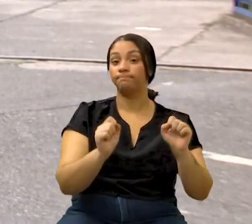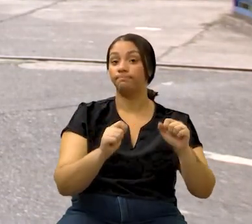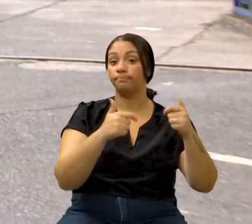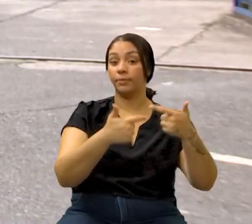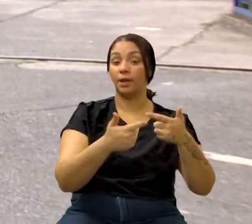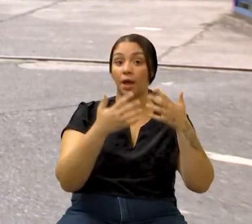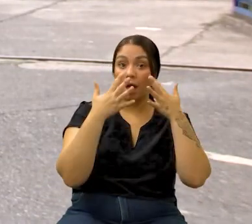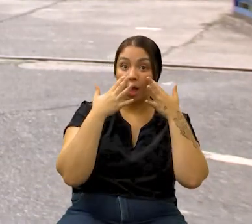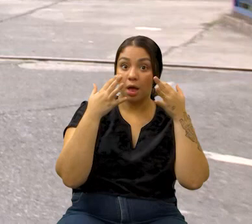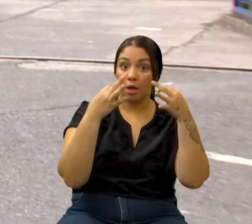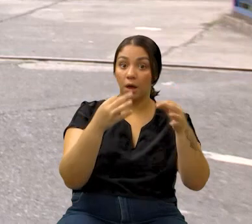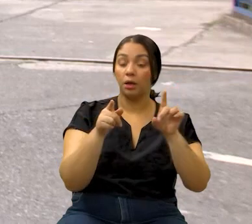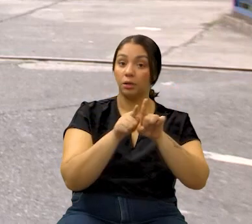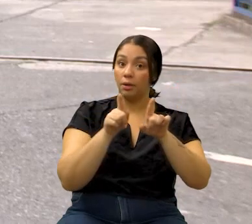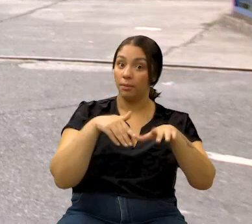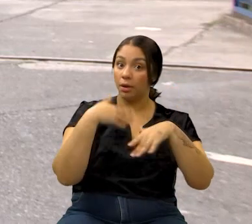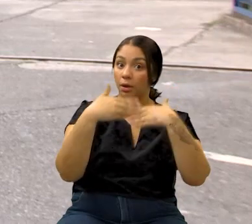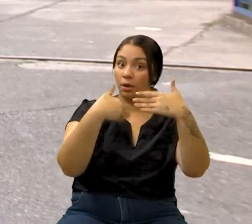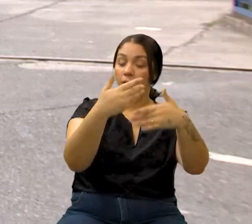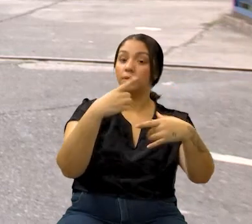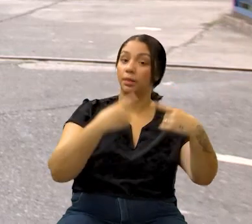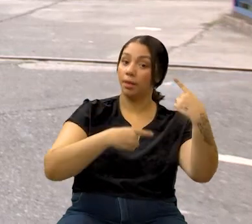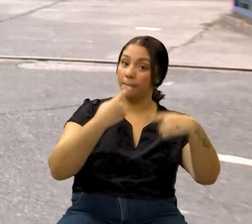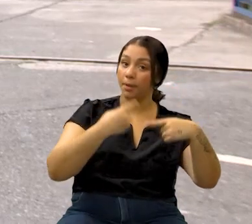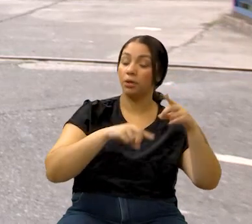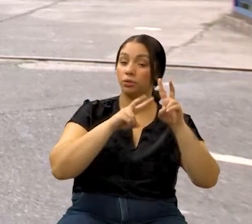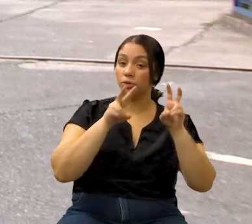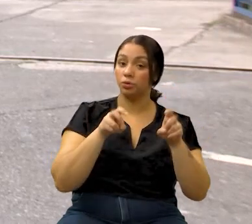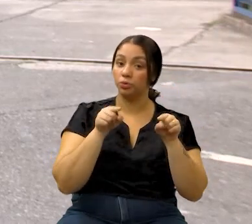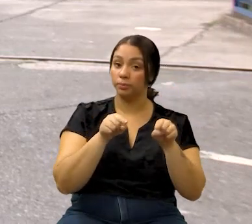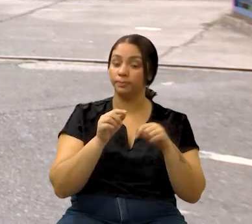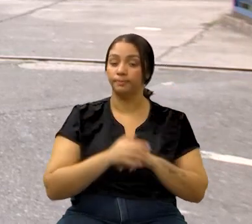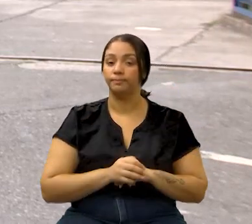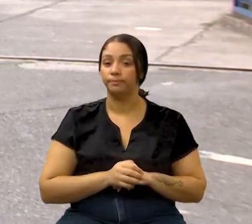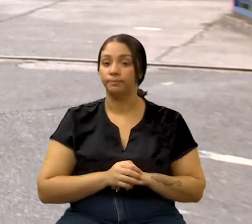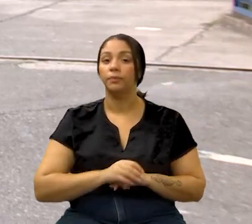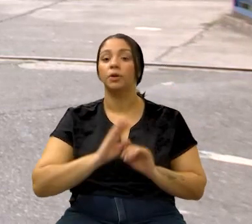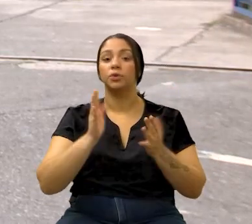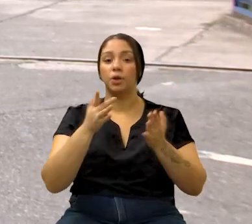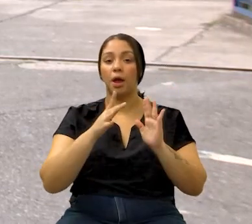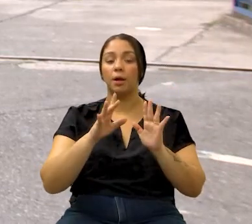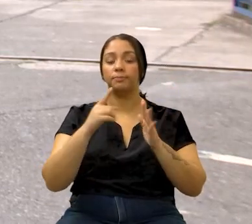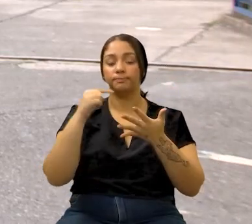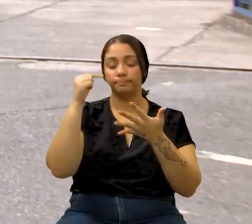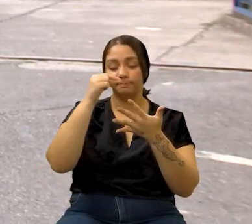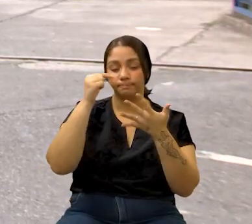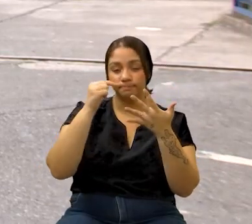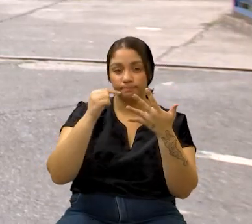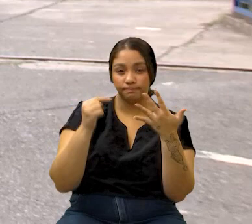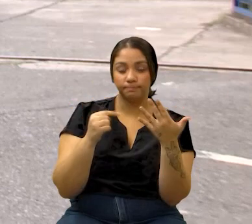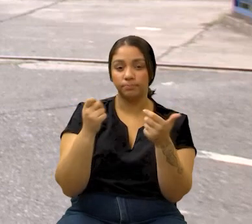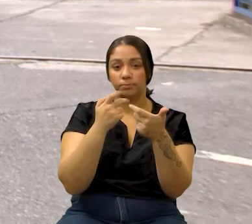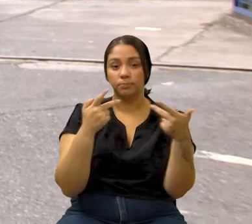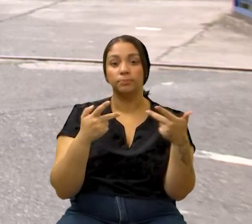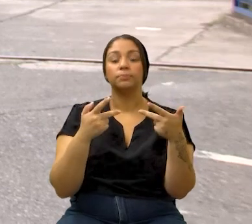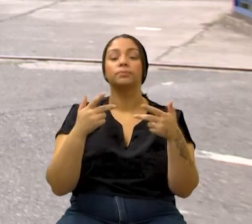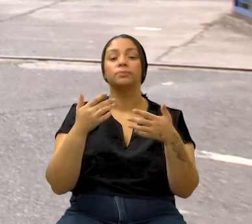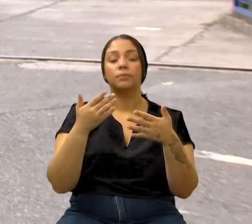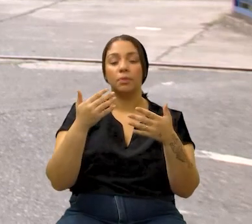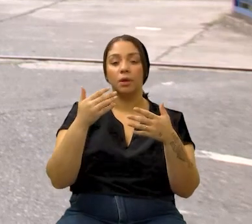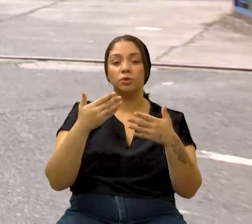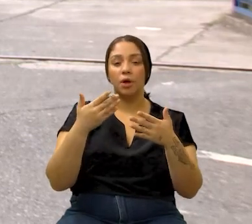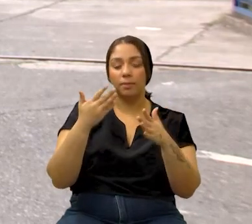para alertar e promover debates sobre o assunto, serão colocadas diretrizes para a realização de